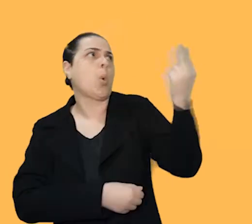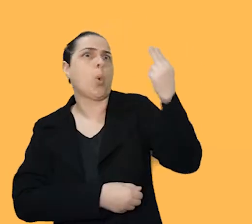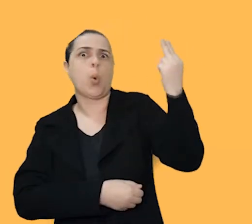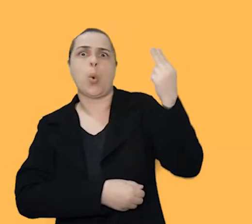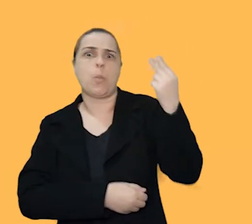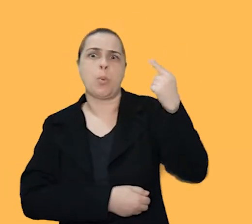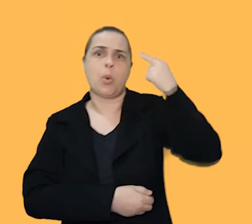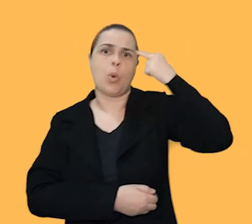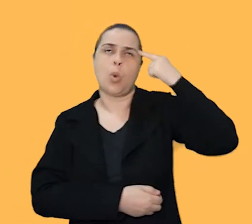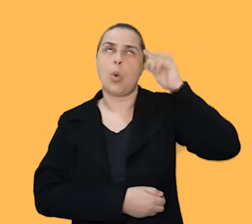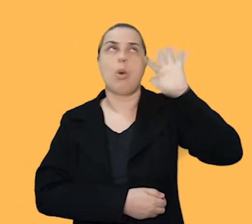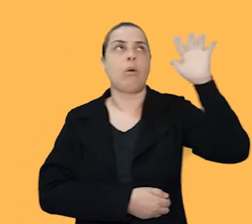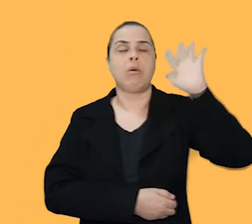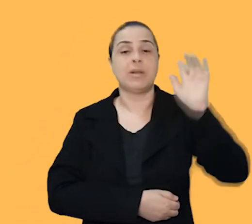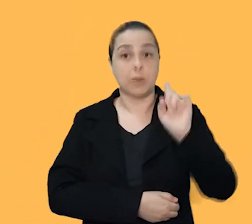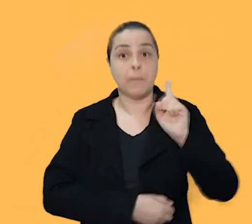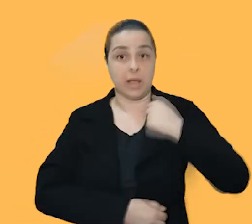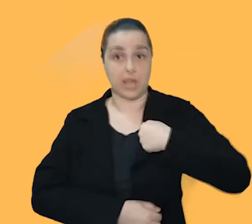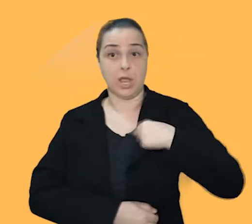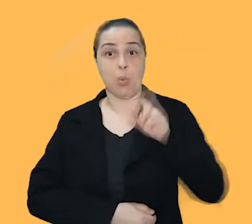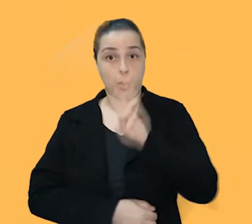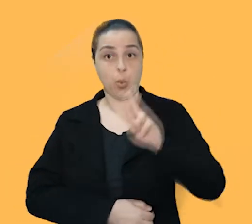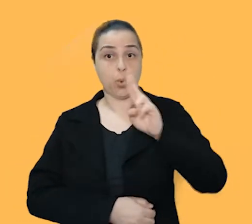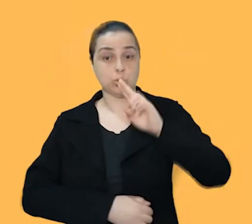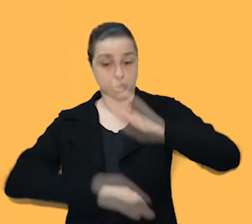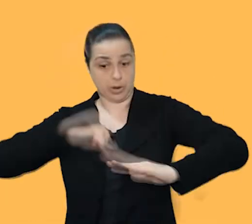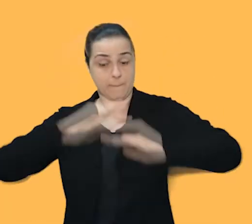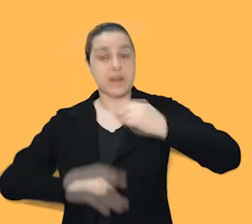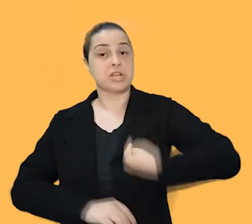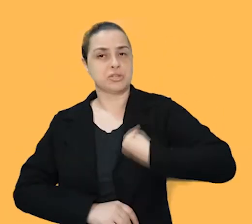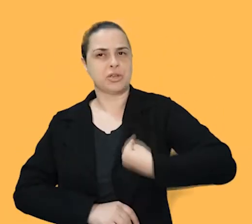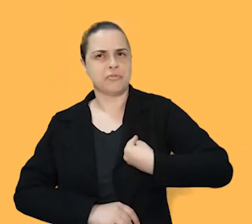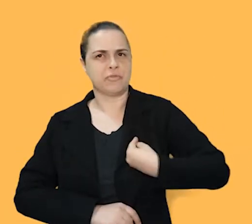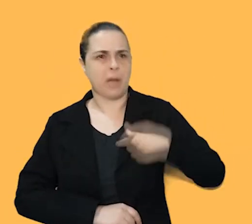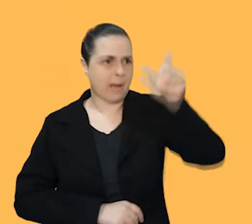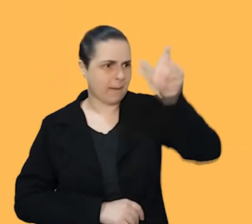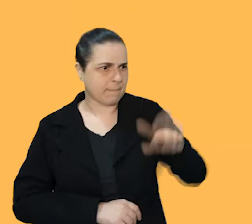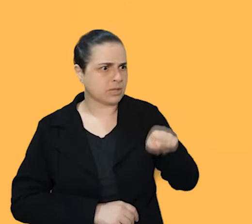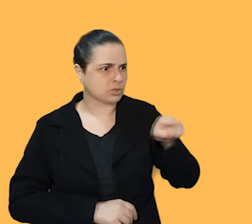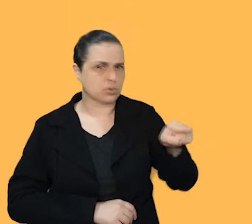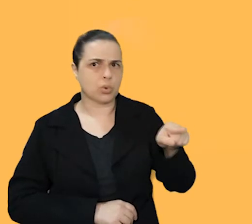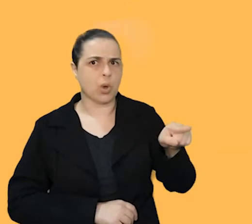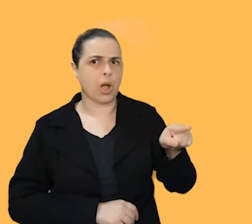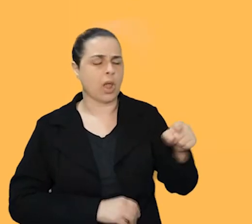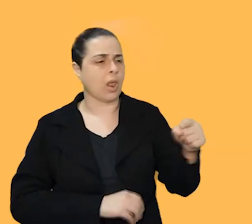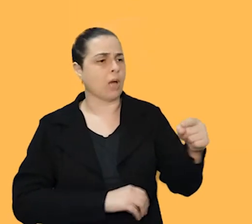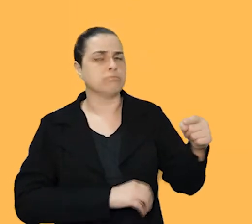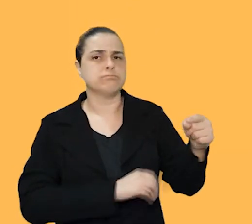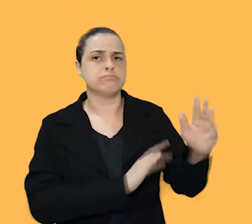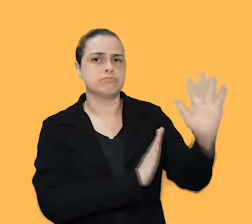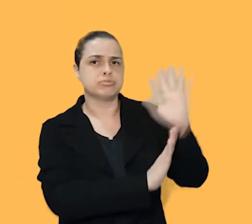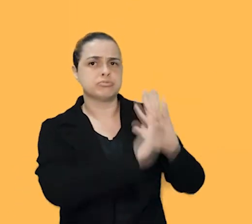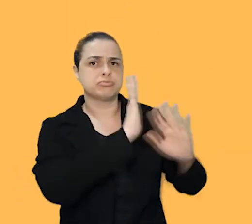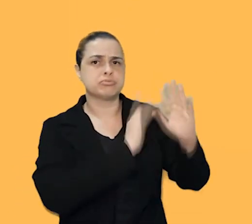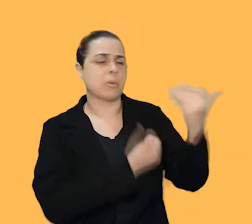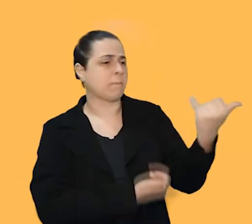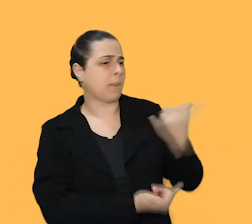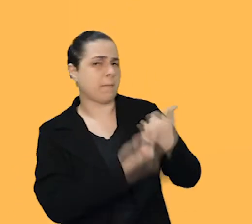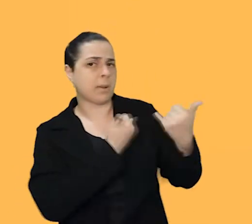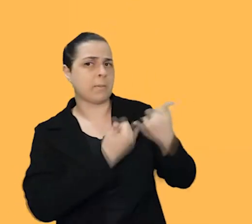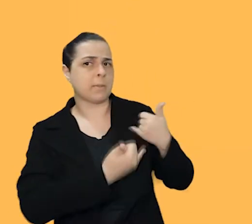Mas é o que eu vivencio na prática. O que acontece quando uma pessoa se sente escutada e vista? E pertencendo?